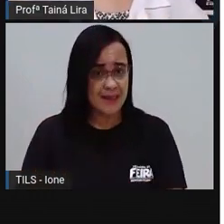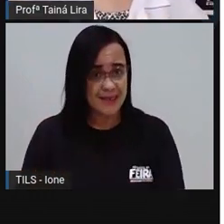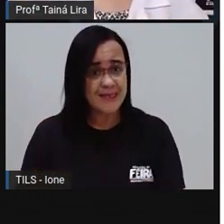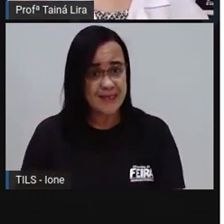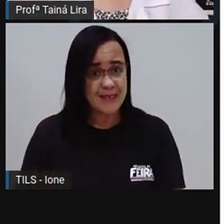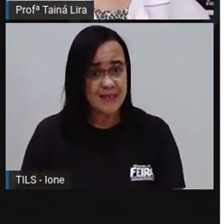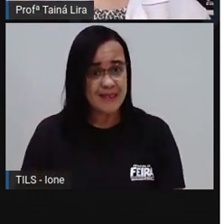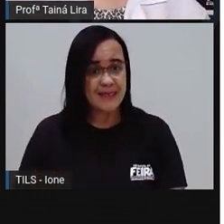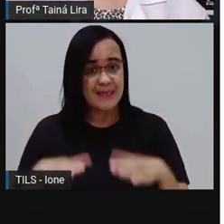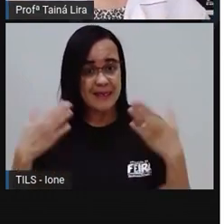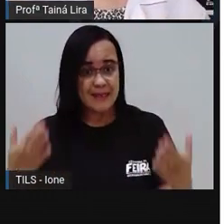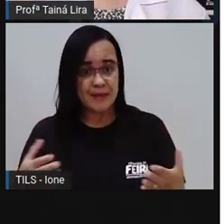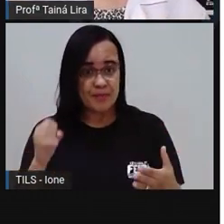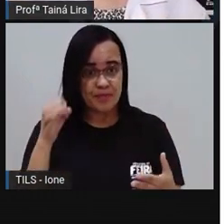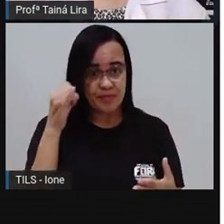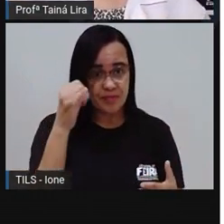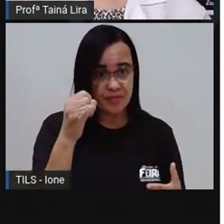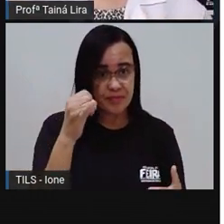receita